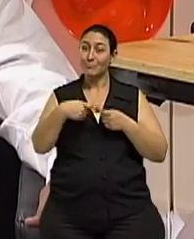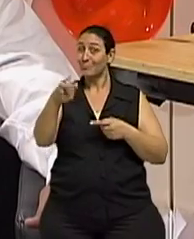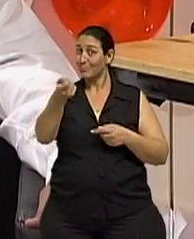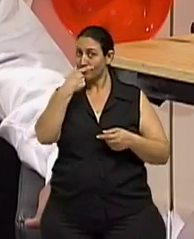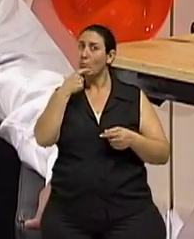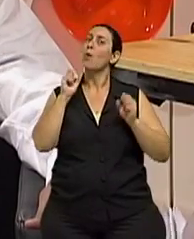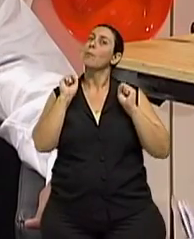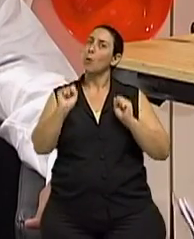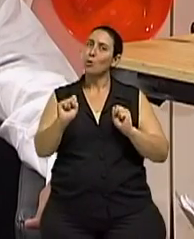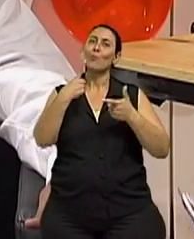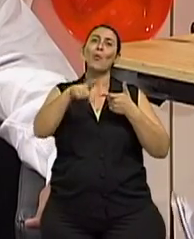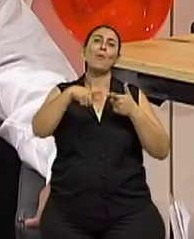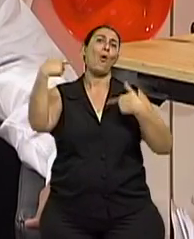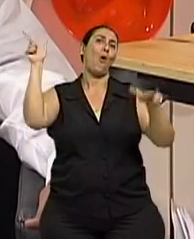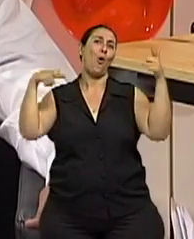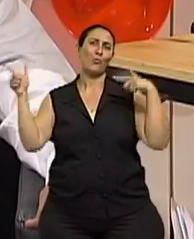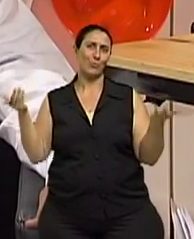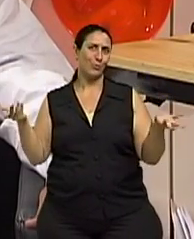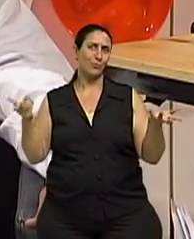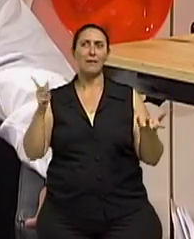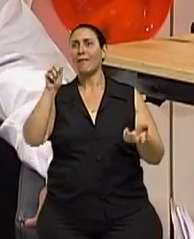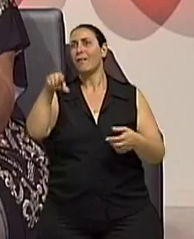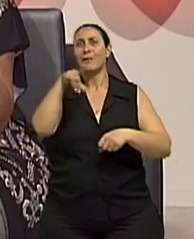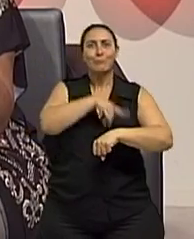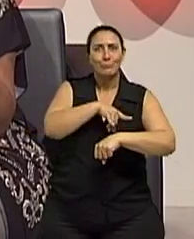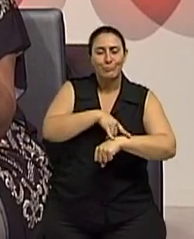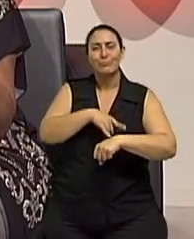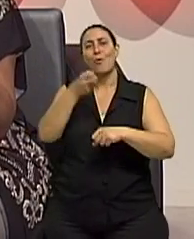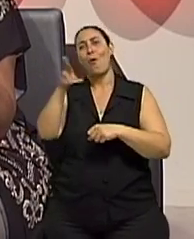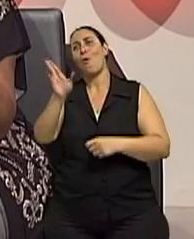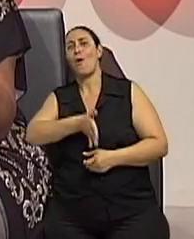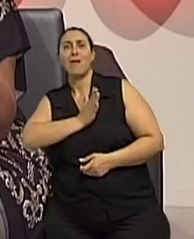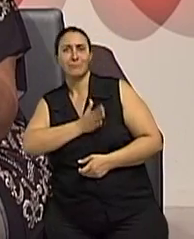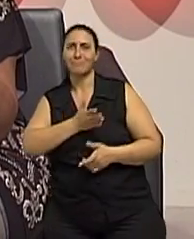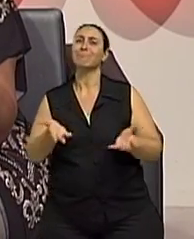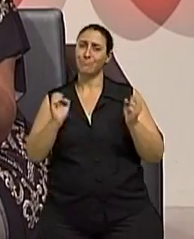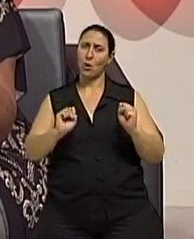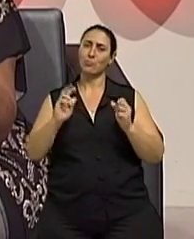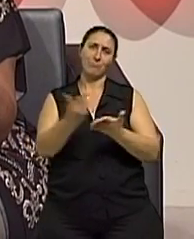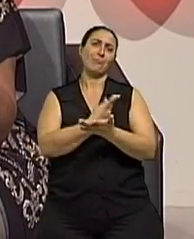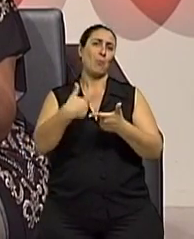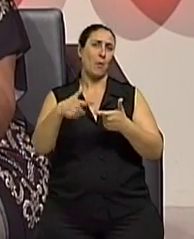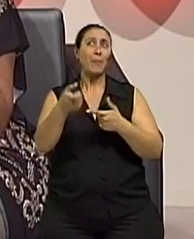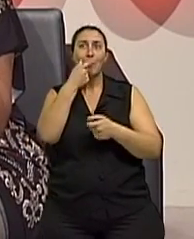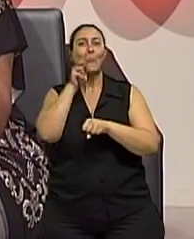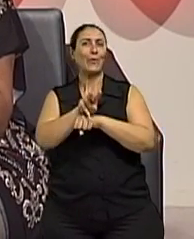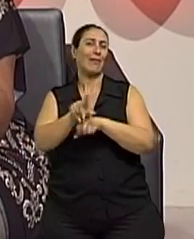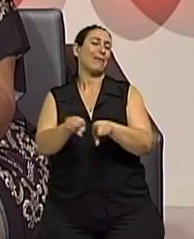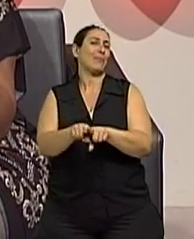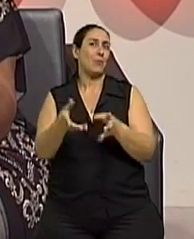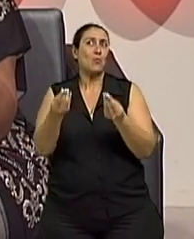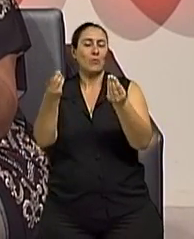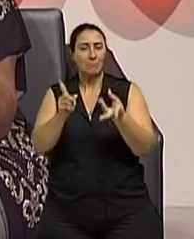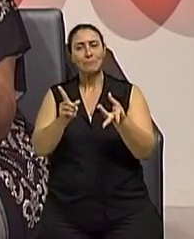medicamentos pode causar outros problemas. Claro. No rim, no coração. Uma coisa que ficou claro para nós já, mas eu quero reforçar, é que o senhor já